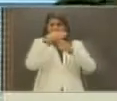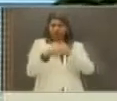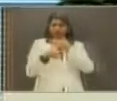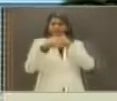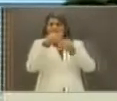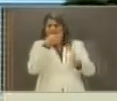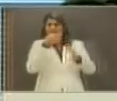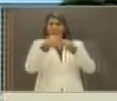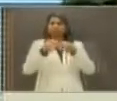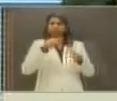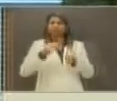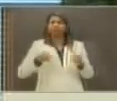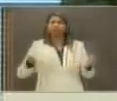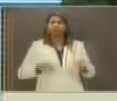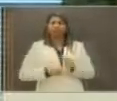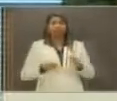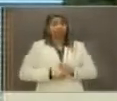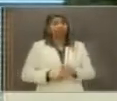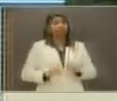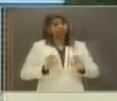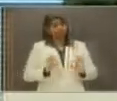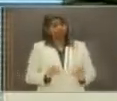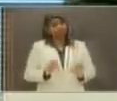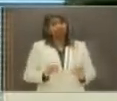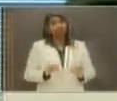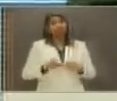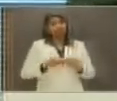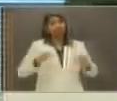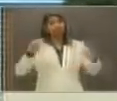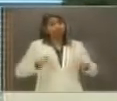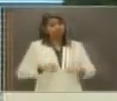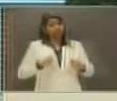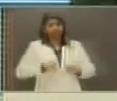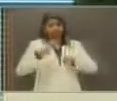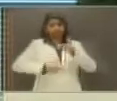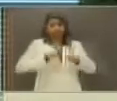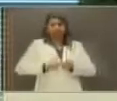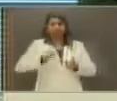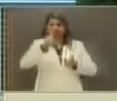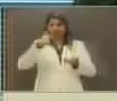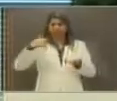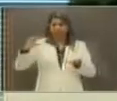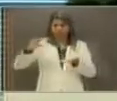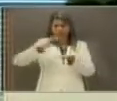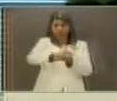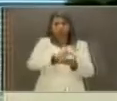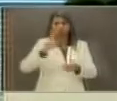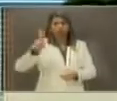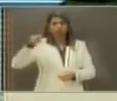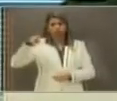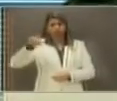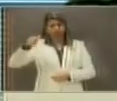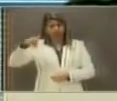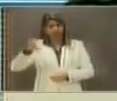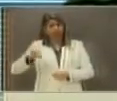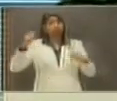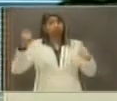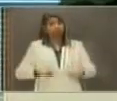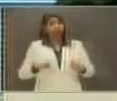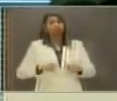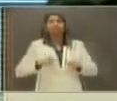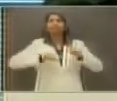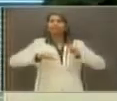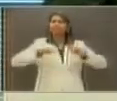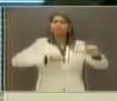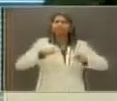É evidente que nós temos que trabalhar com os recursos do Orçamento Geral da União, nós temos que trabalhar com